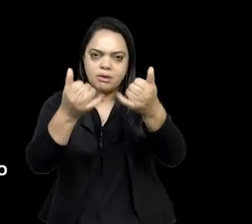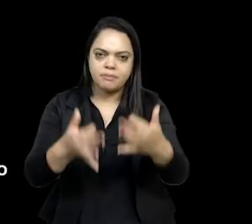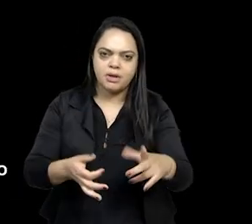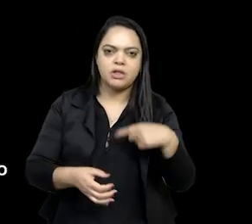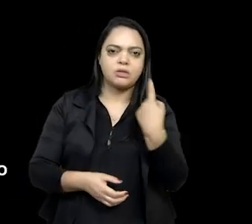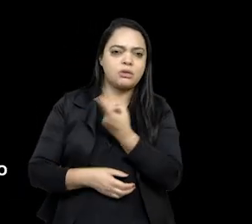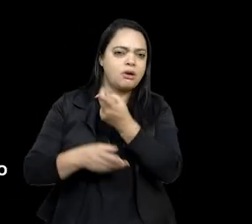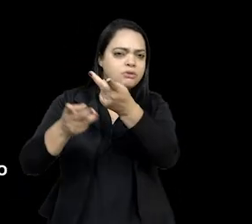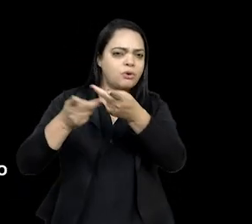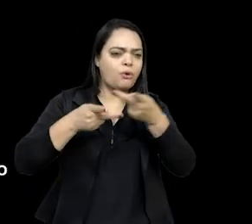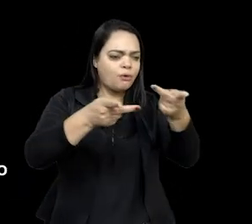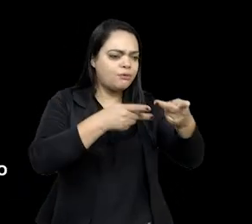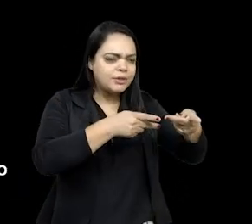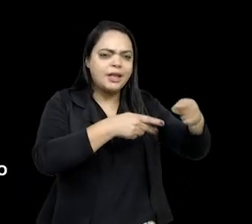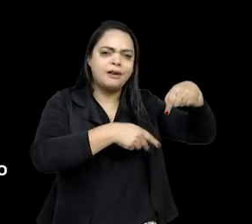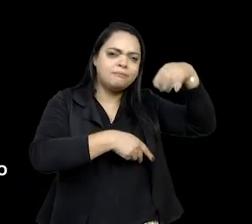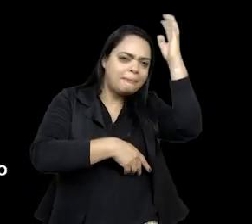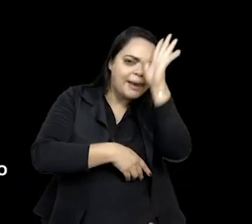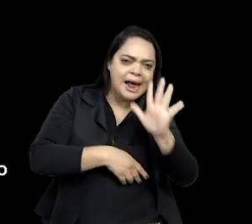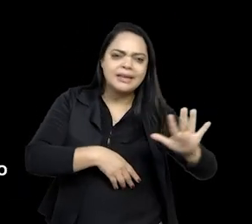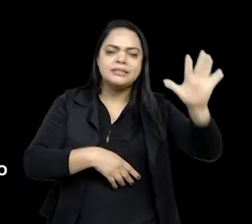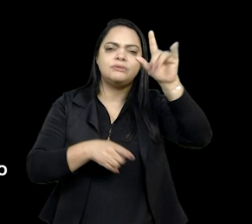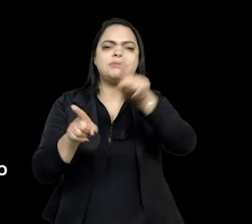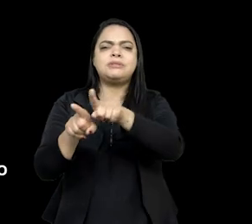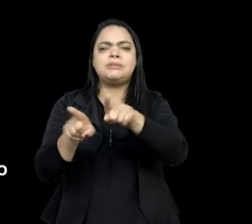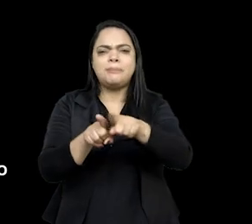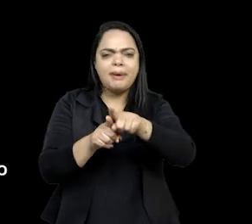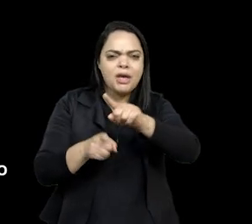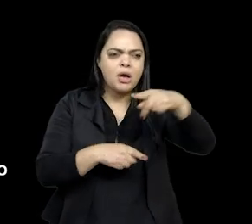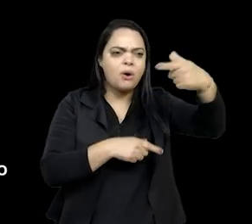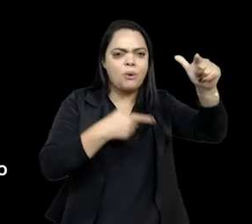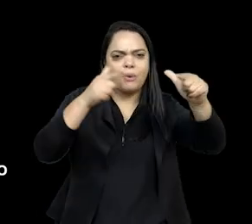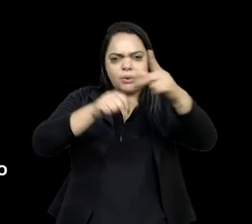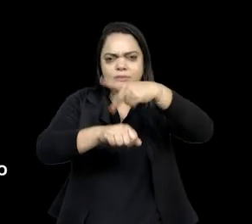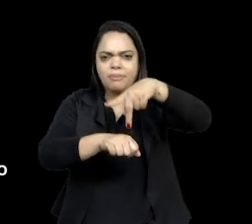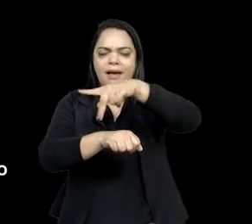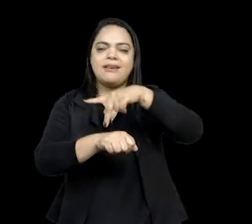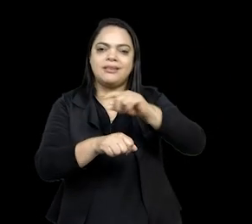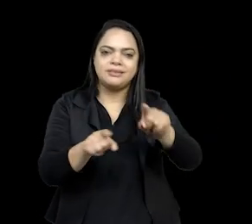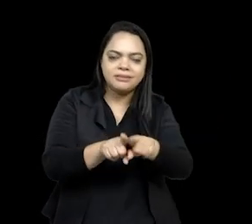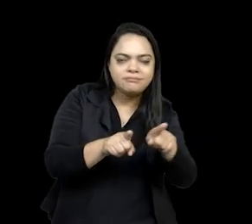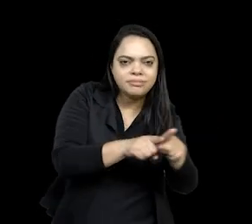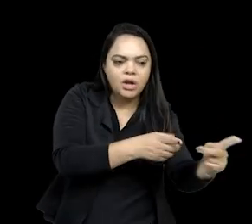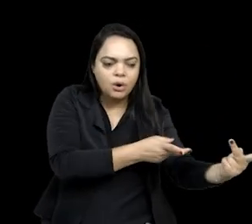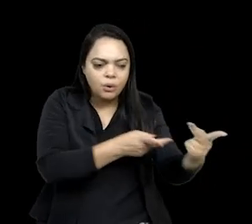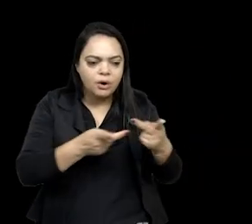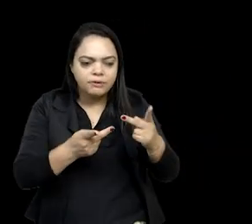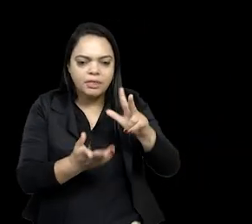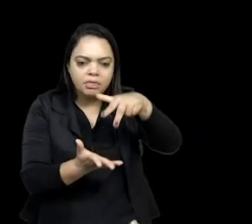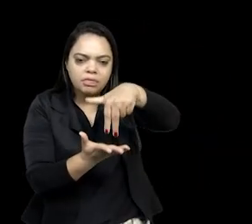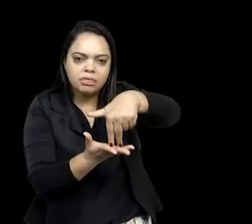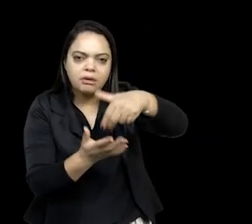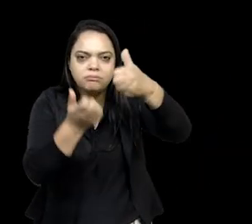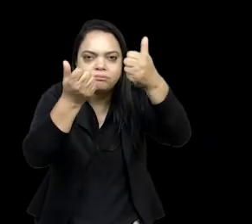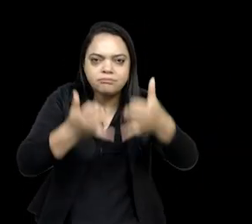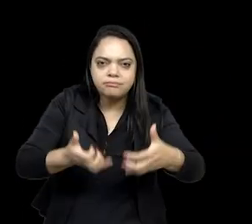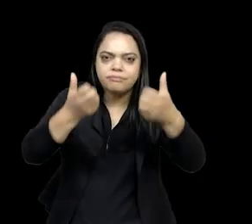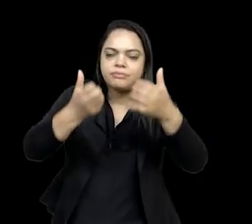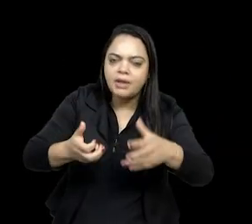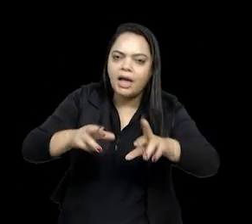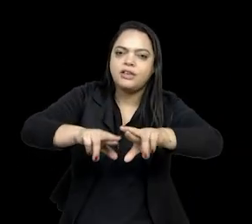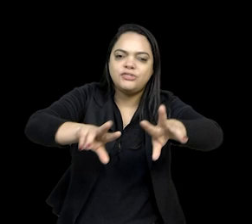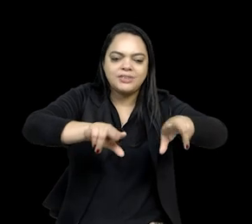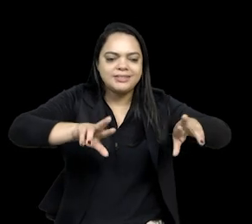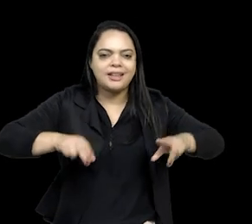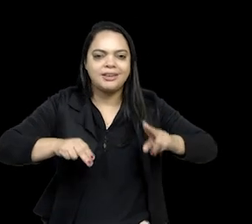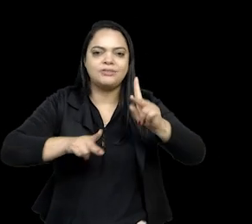inteiro, e inclusive de alguns países da América Latina. E com isso a gente tem um pouquinho de um retrato dessa diversidade dos povos indígenas no